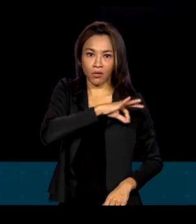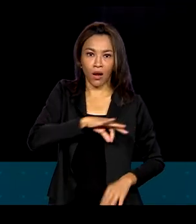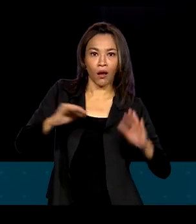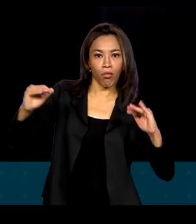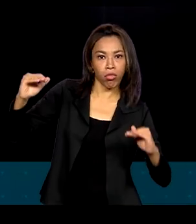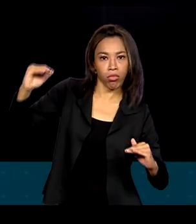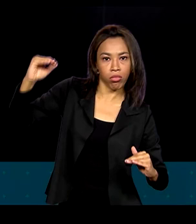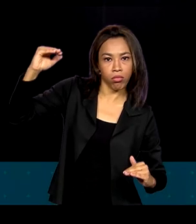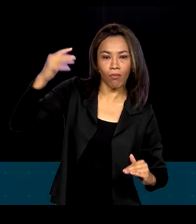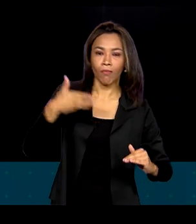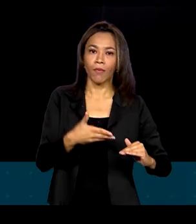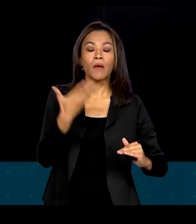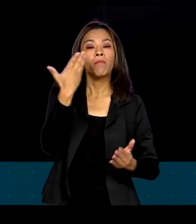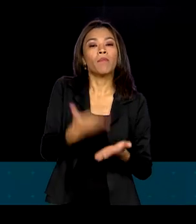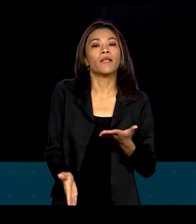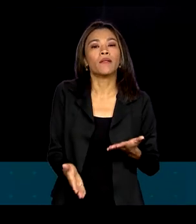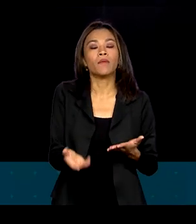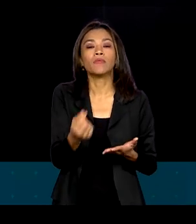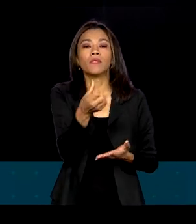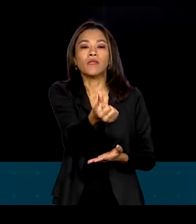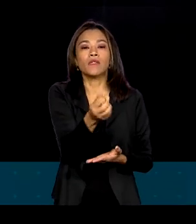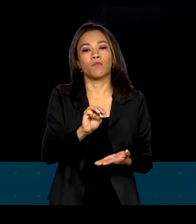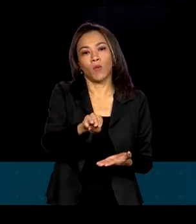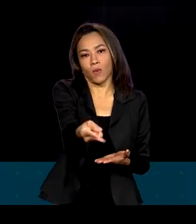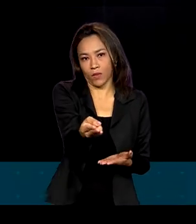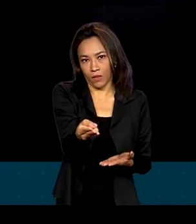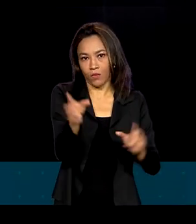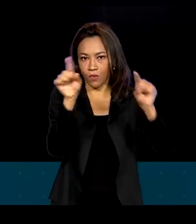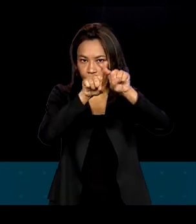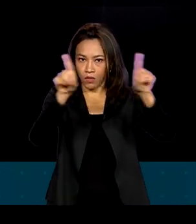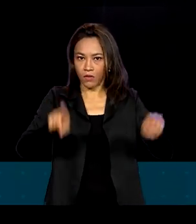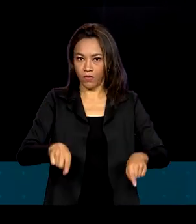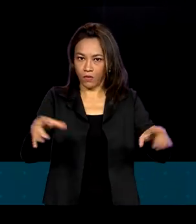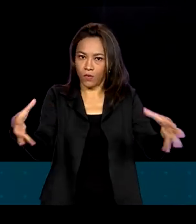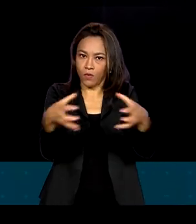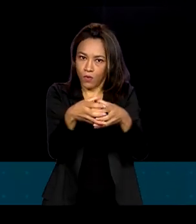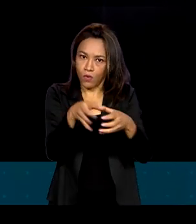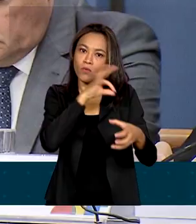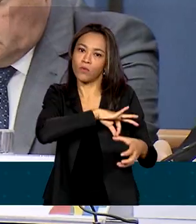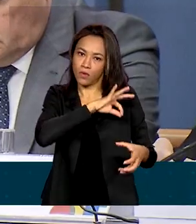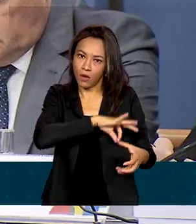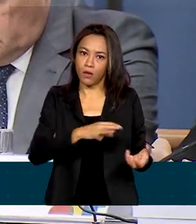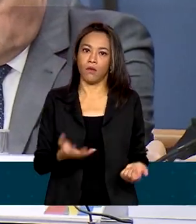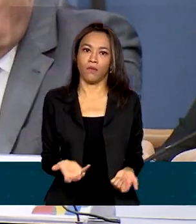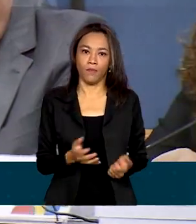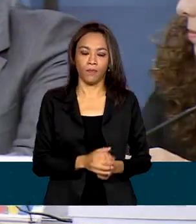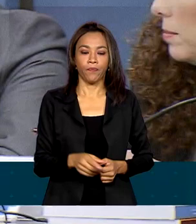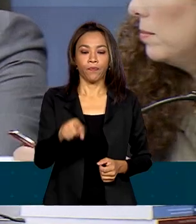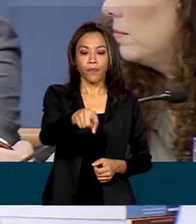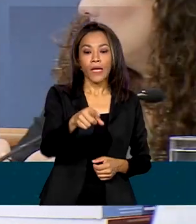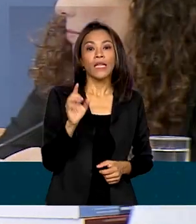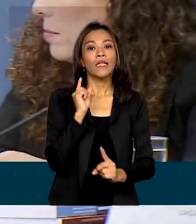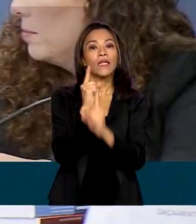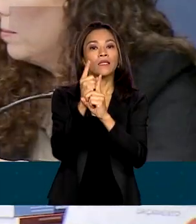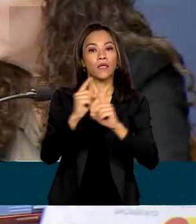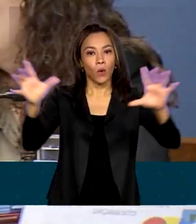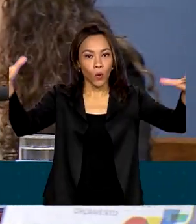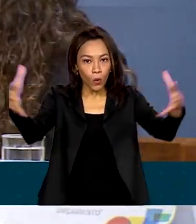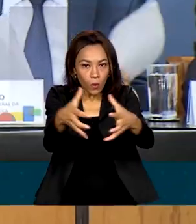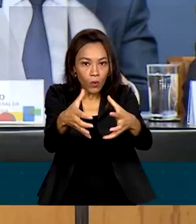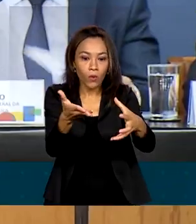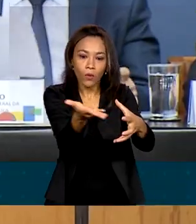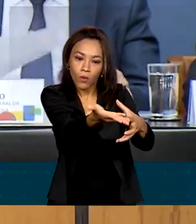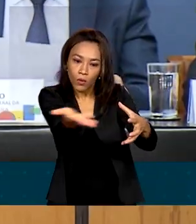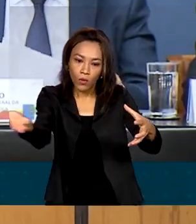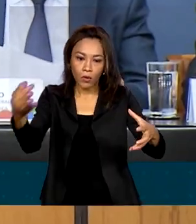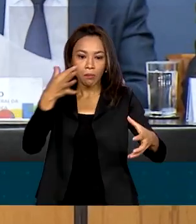categoria perdeu uma média de 6 milhões nos nossos salários de um modo geral. Durante o evento, que contou com a presença